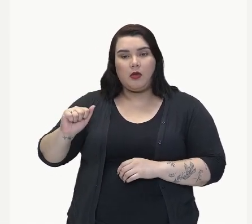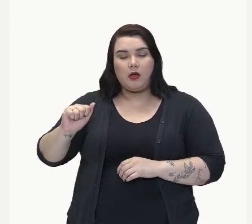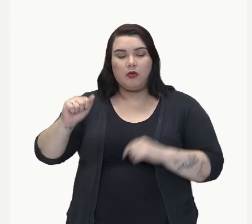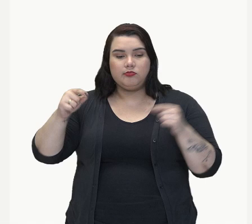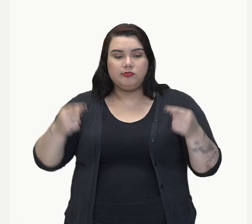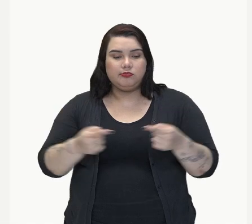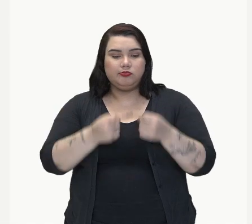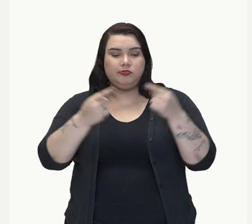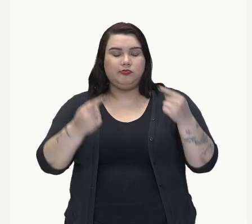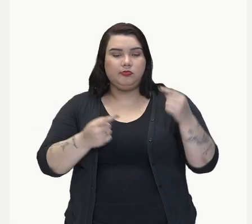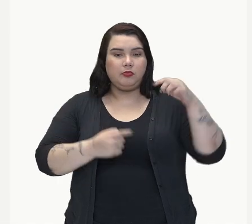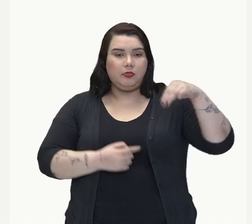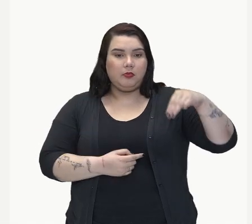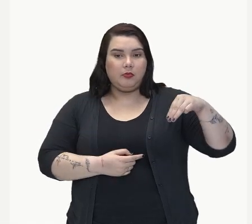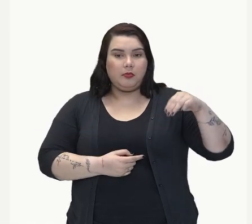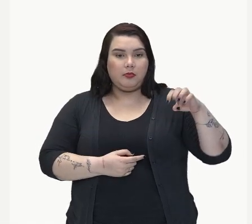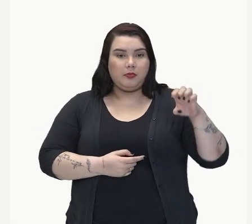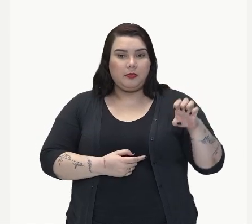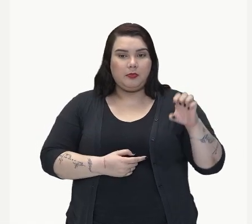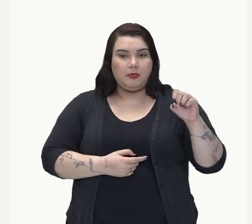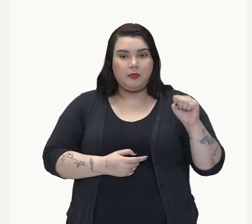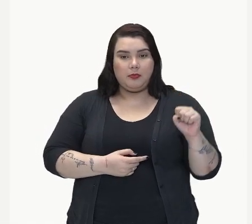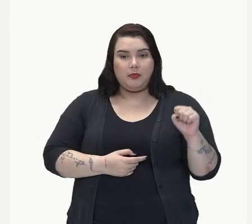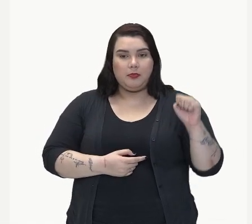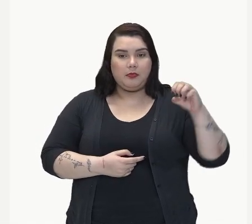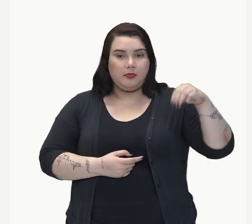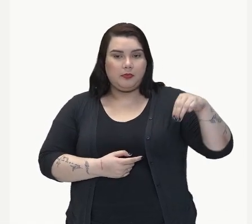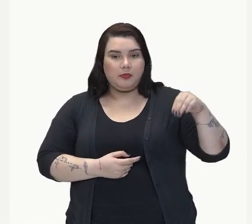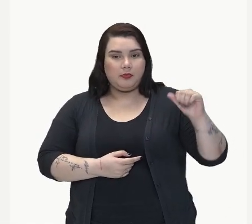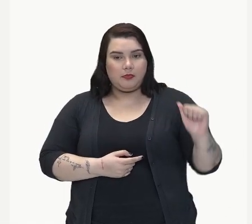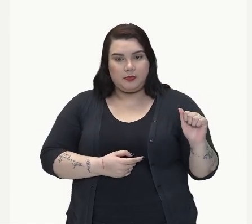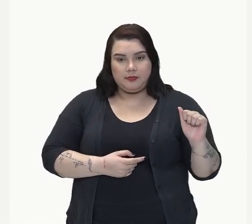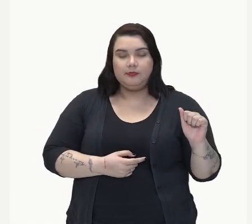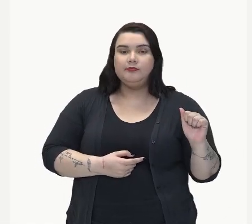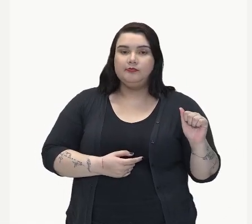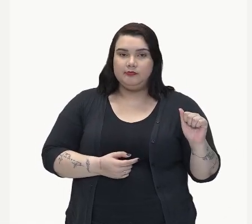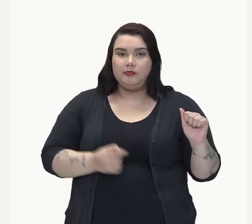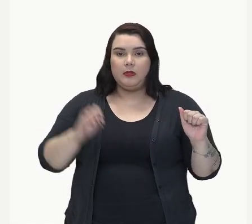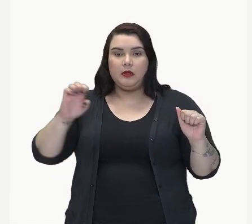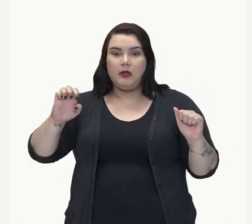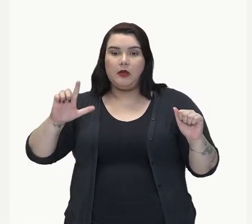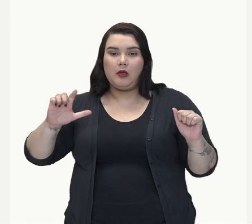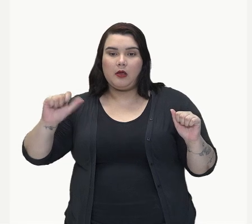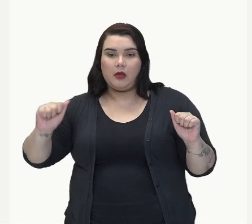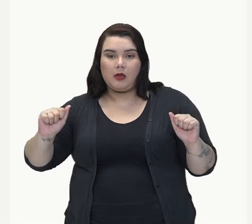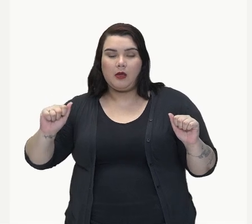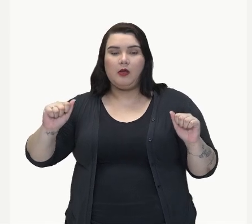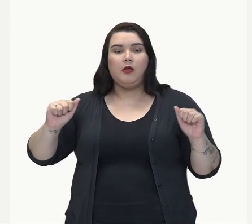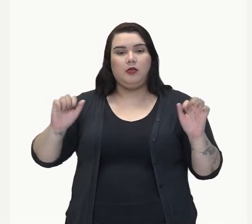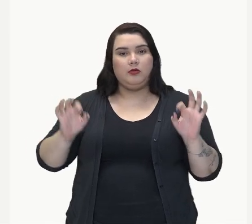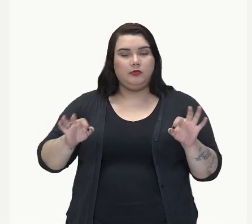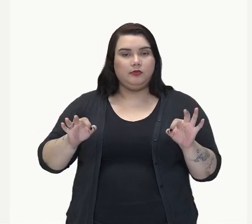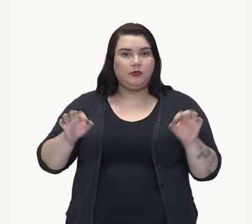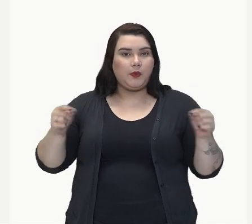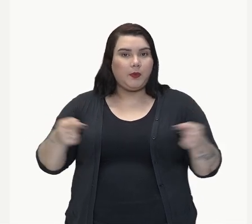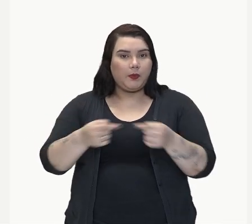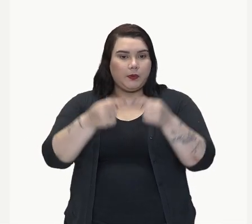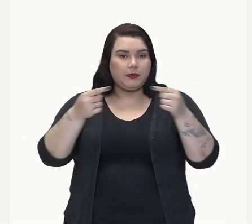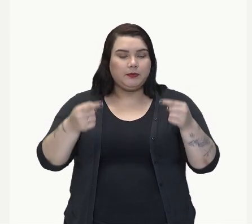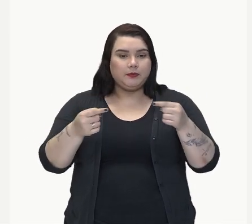o gênero feminino. Mesma, ela mesma disse isso.